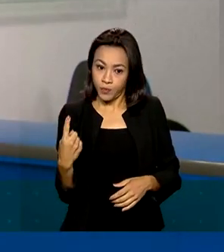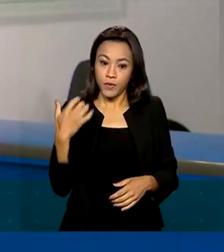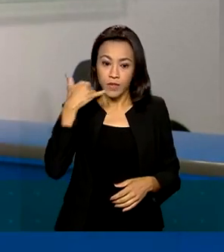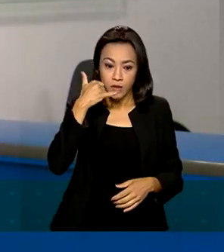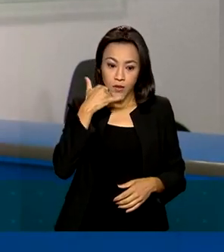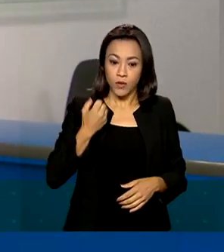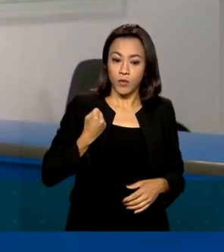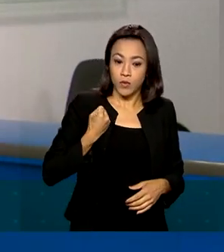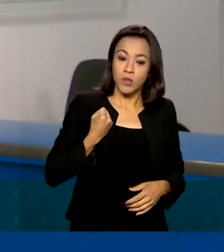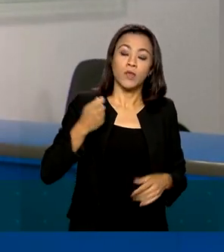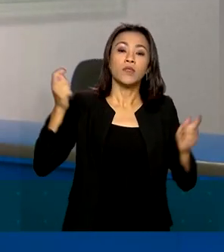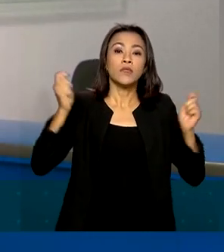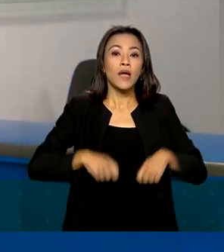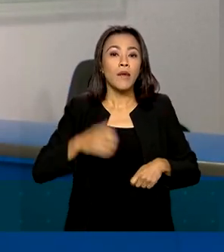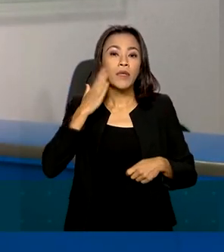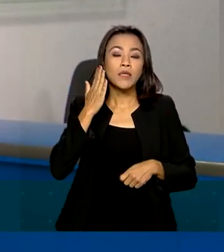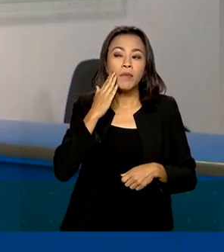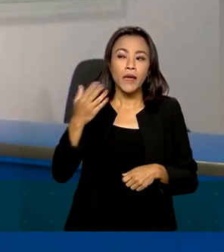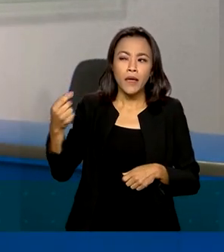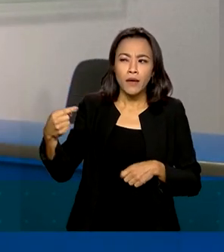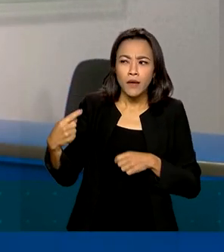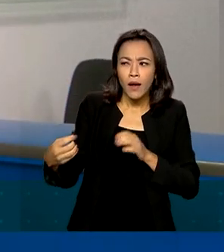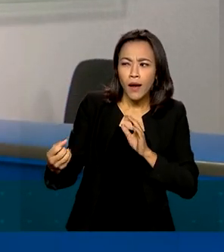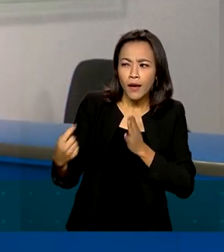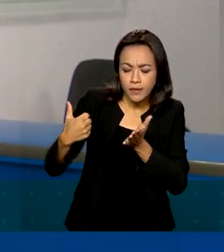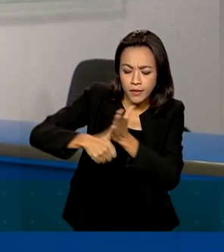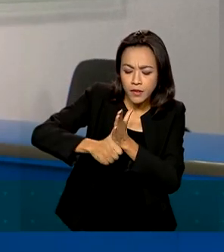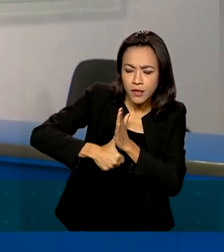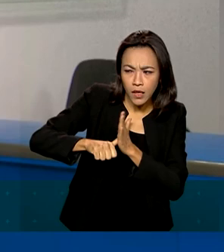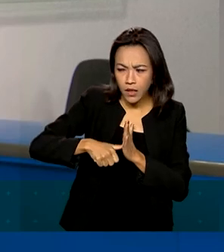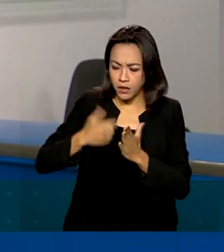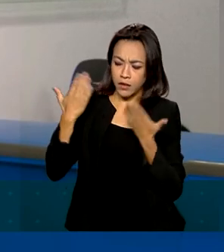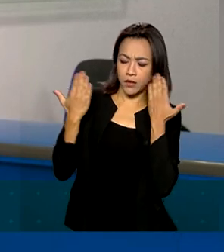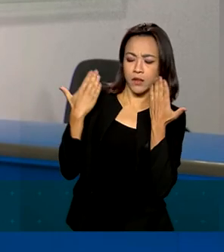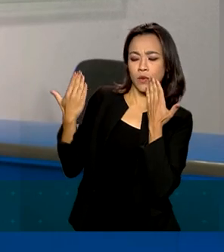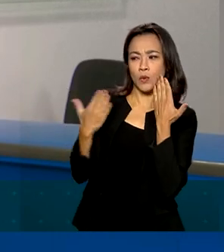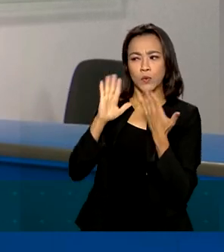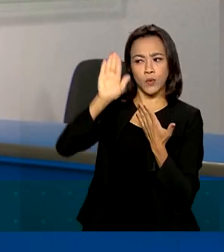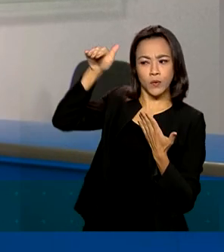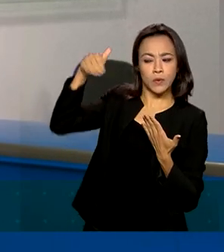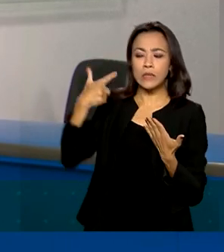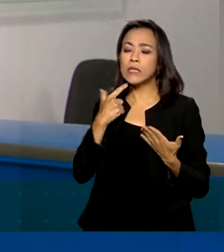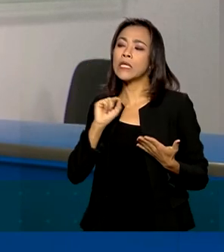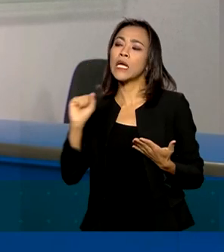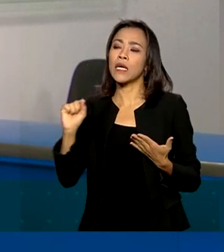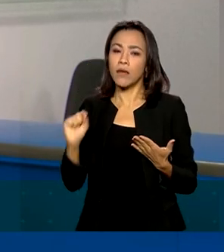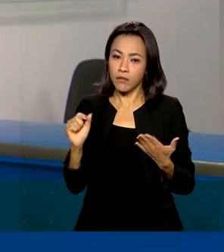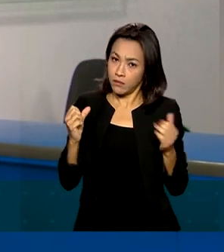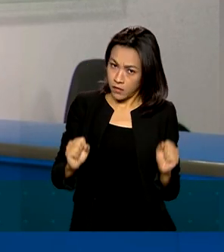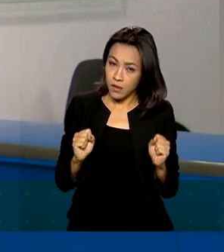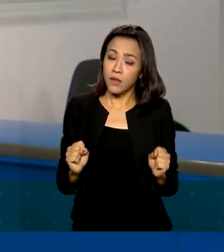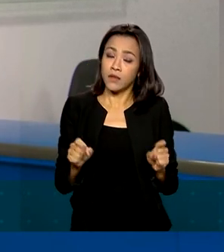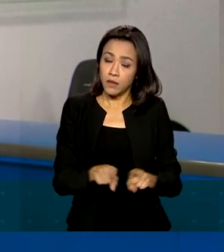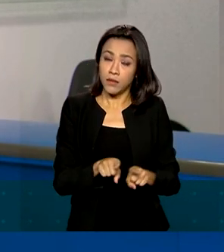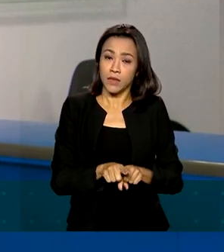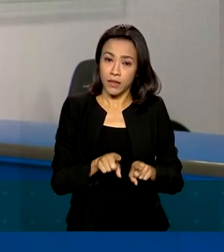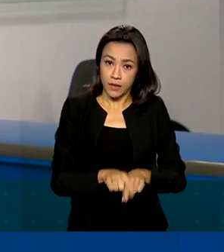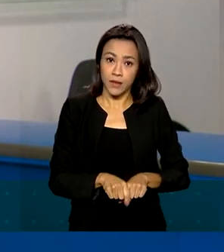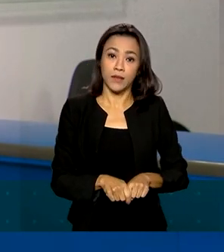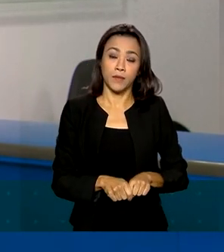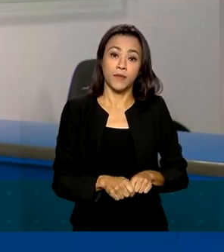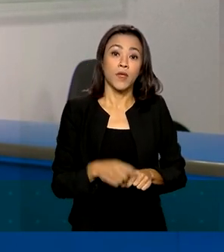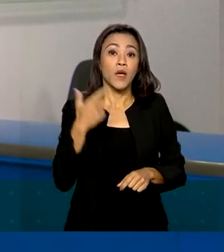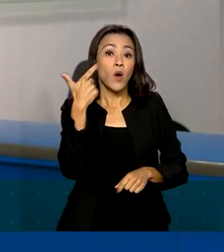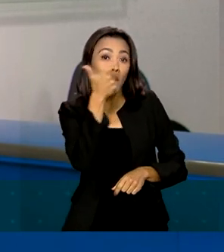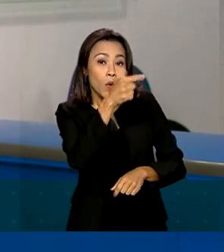possível confirmar a identidade dos recenseadores, caso haja alguma dúvida. também é possível tirar, ver